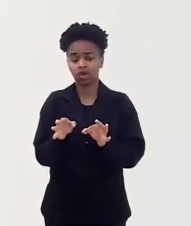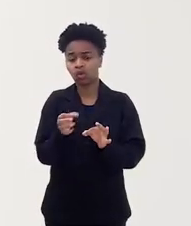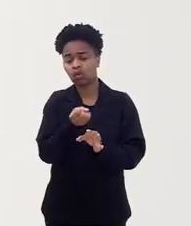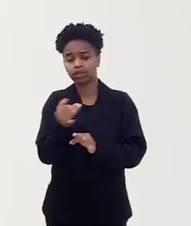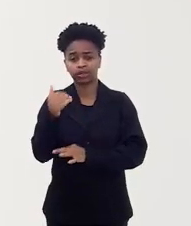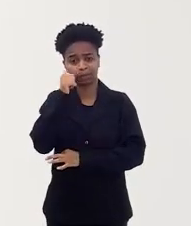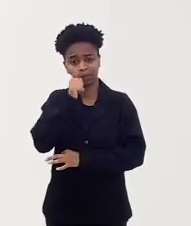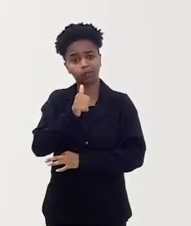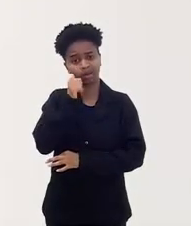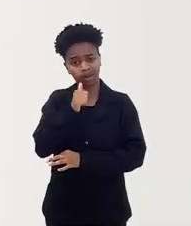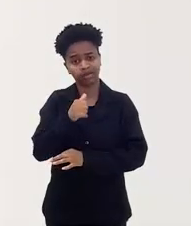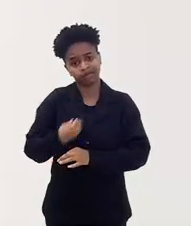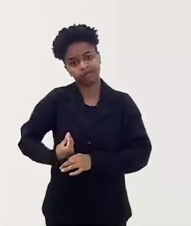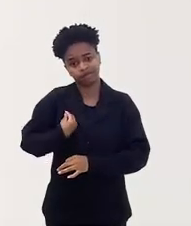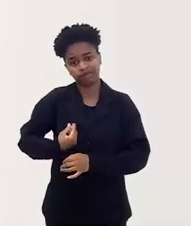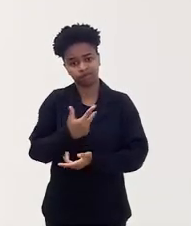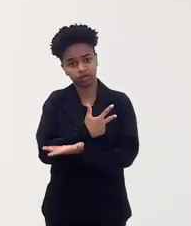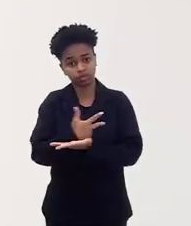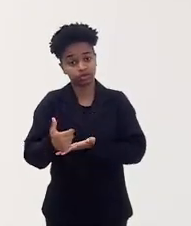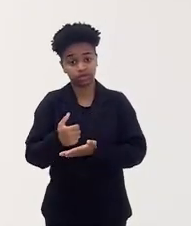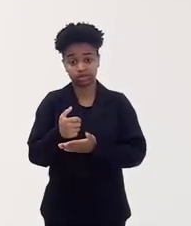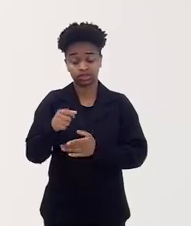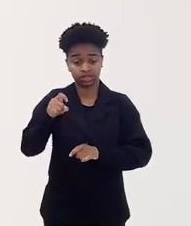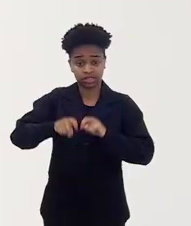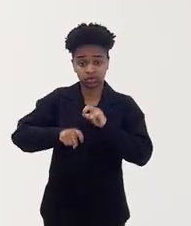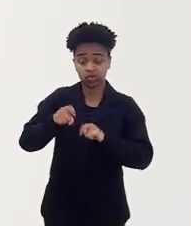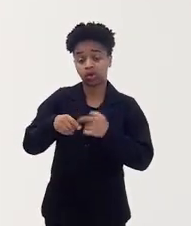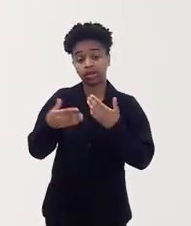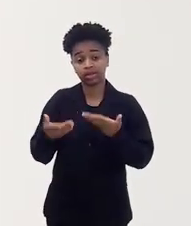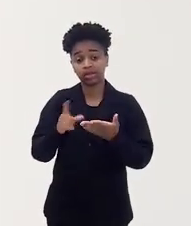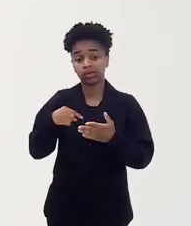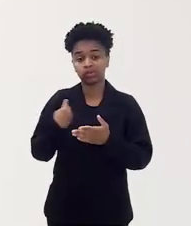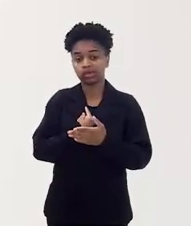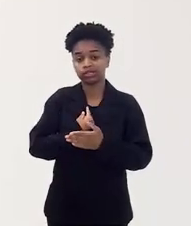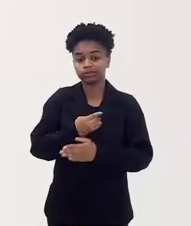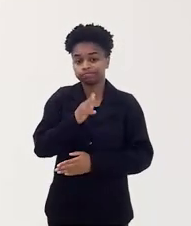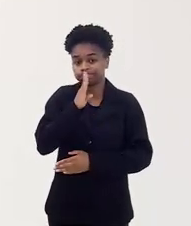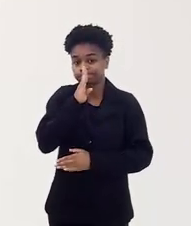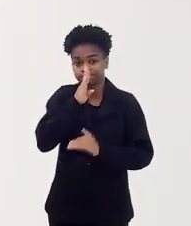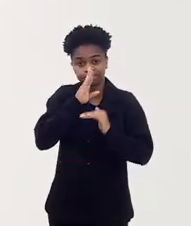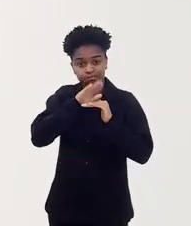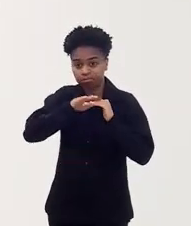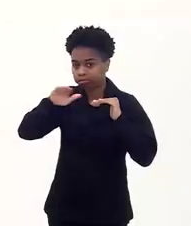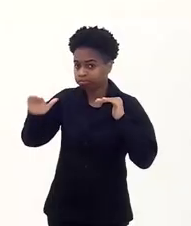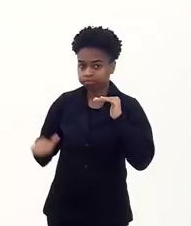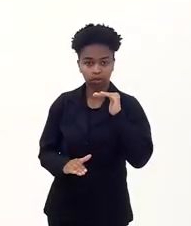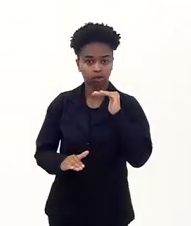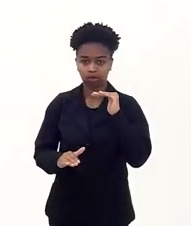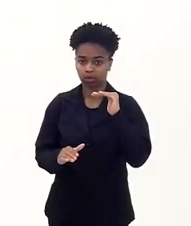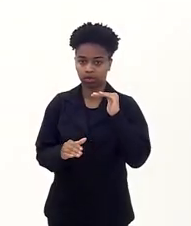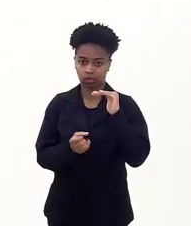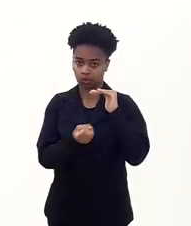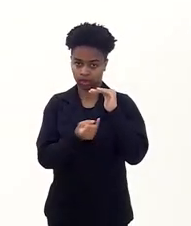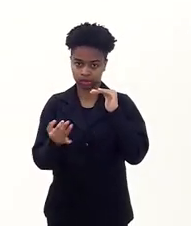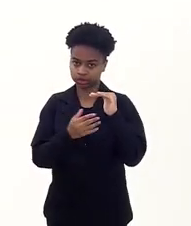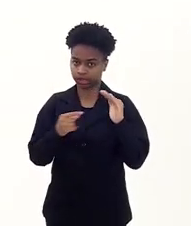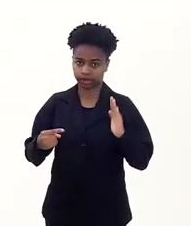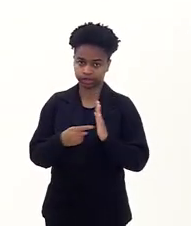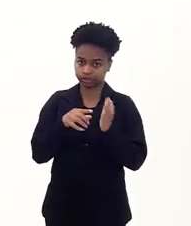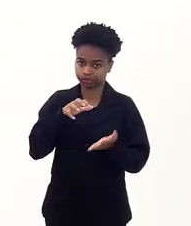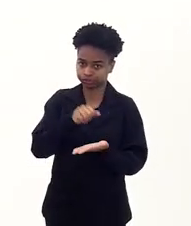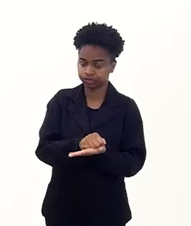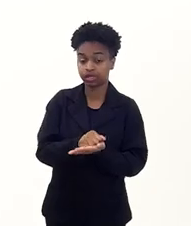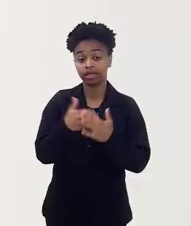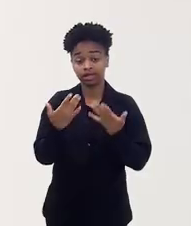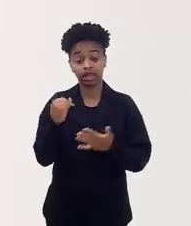mulheres em situação de exploração sexual, ou seja, estamos numa situação de subnotificação. Então, é muito importante registrar